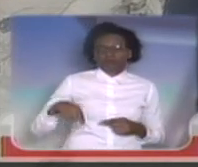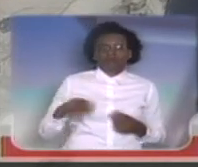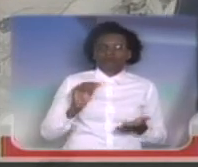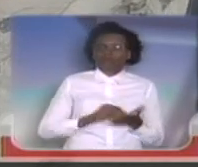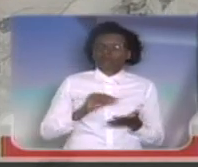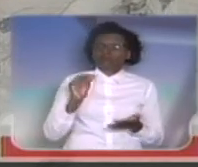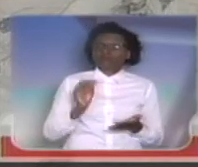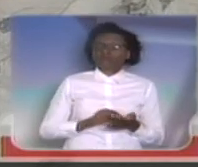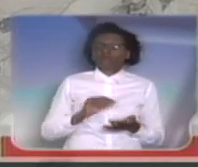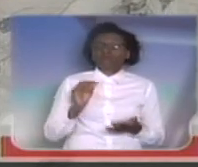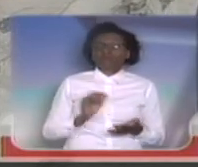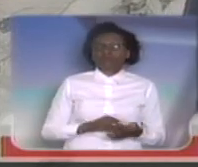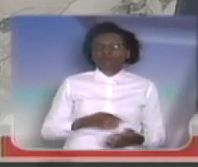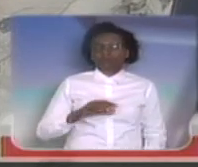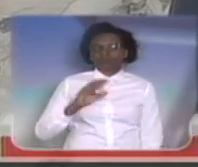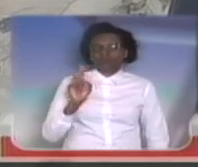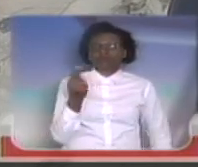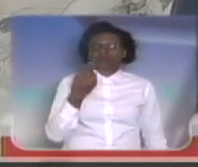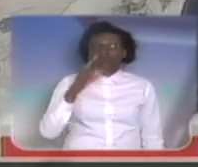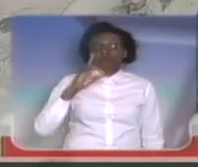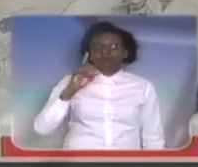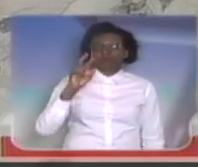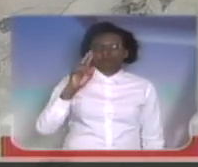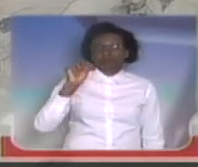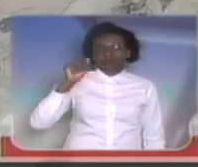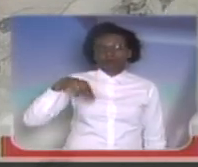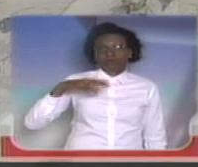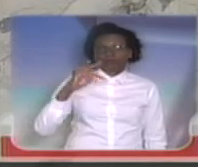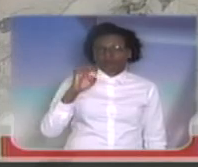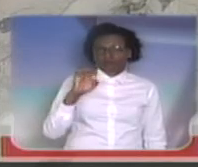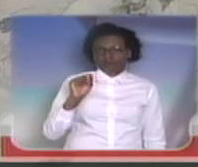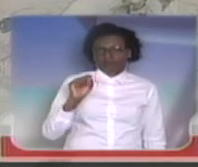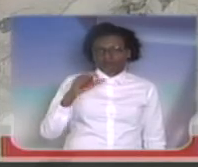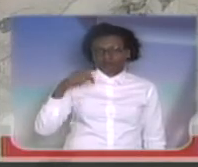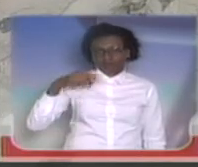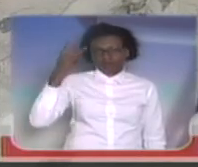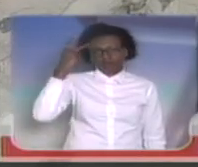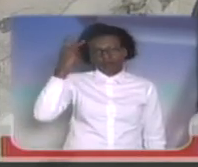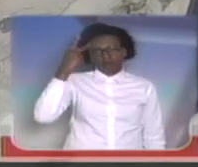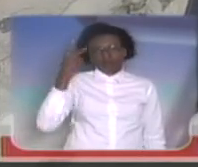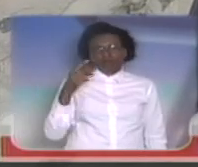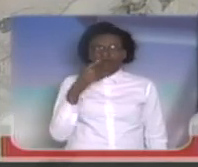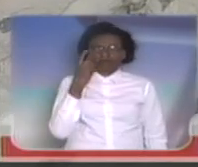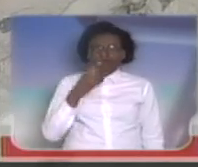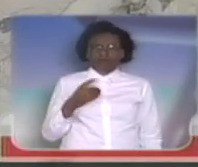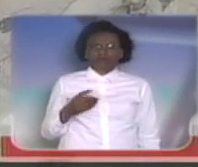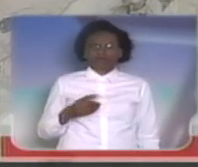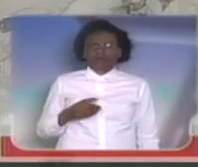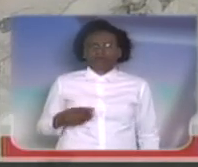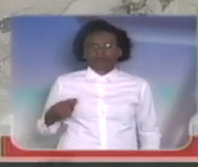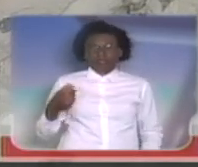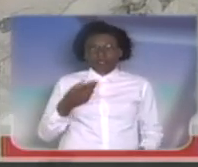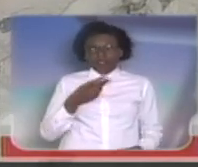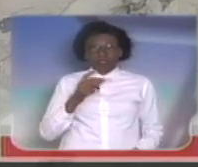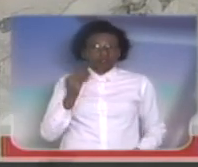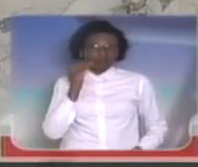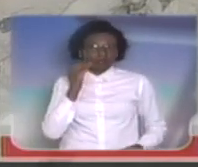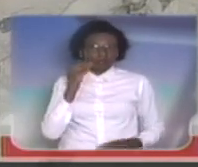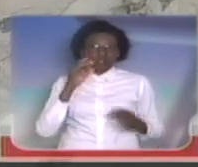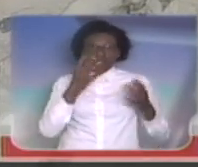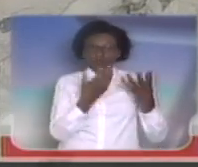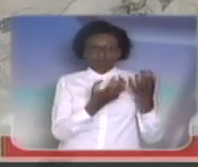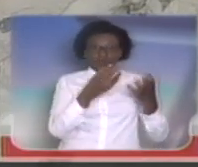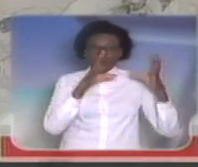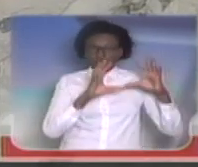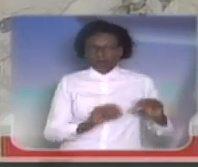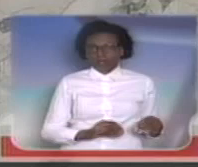falta muito grande de hidrantes em São Paulo, deputado doutor Ulisses. E ele me falou que num combate a incêndio, na ponta